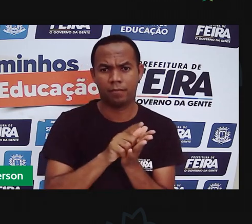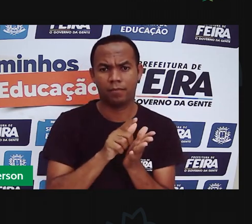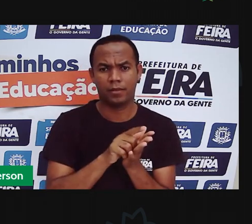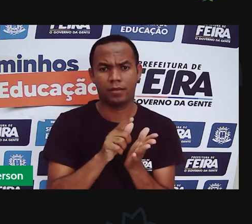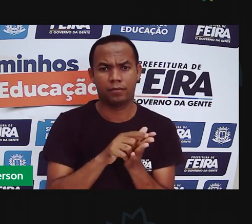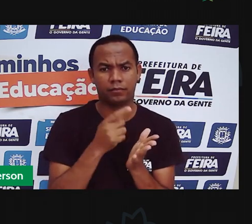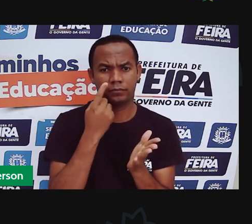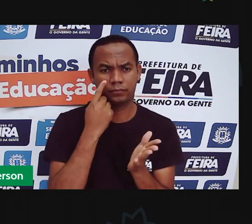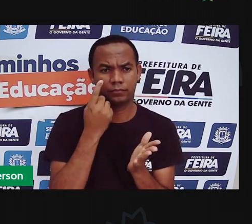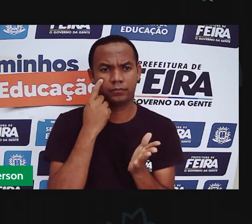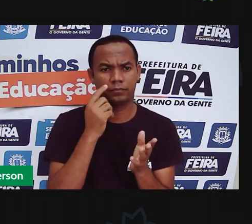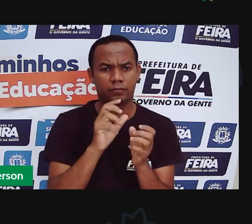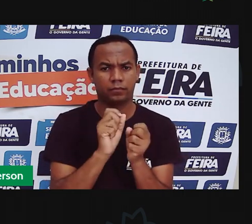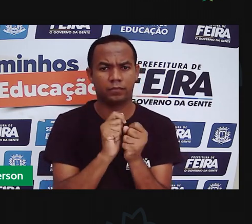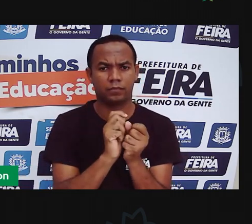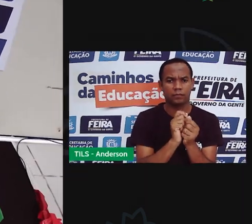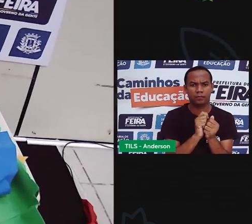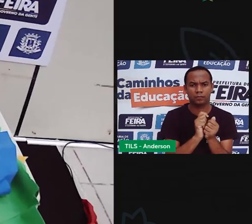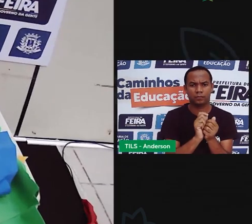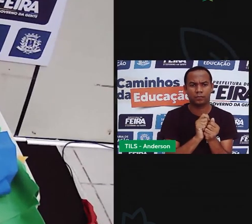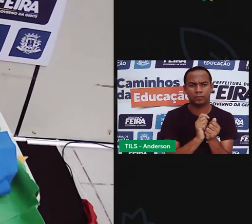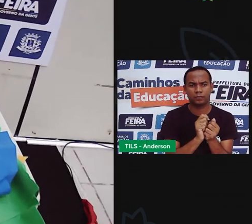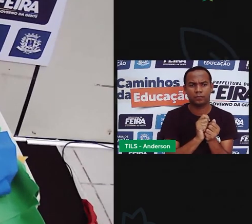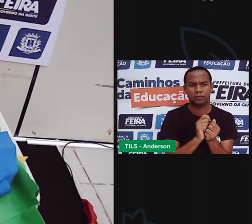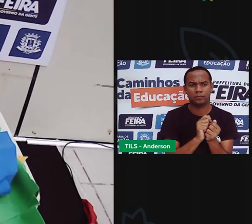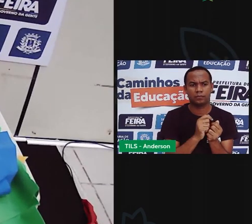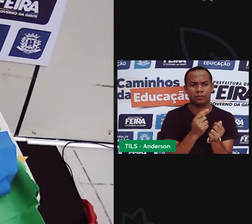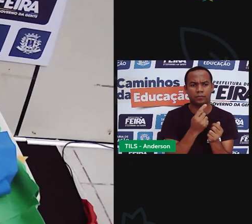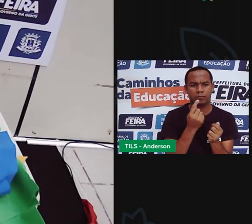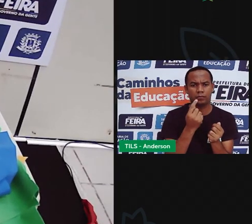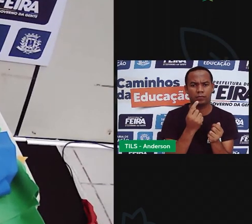Ó. Amassar. Amassar.